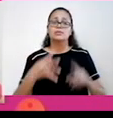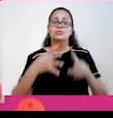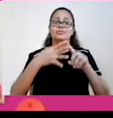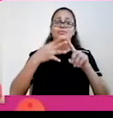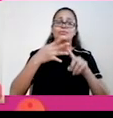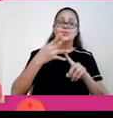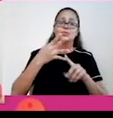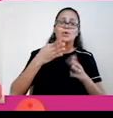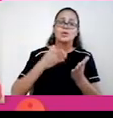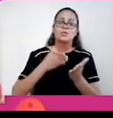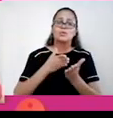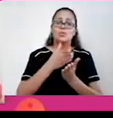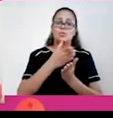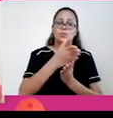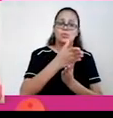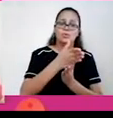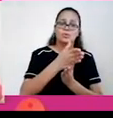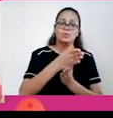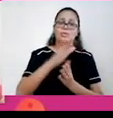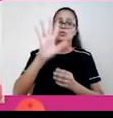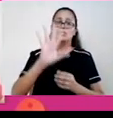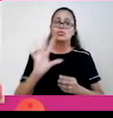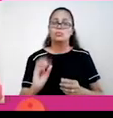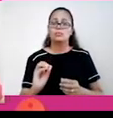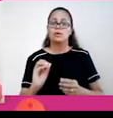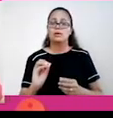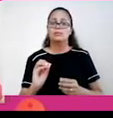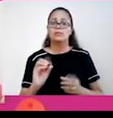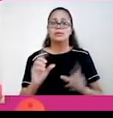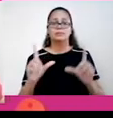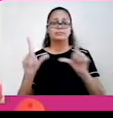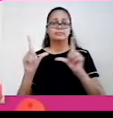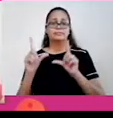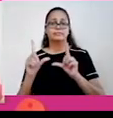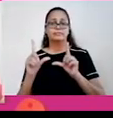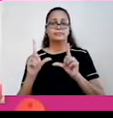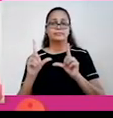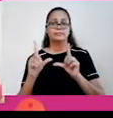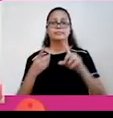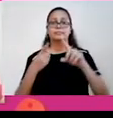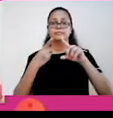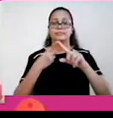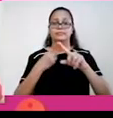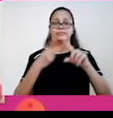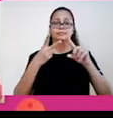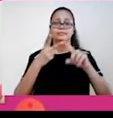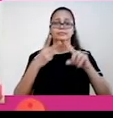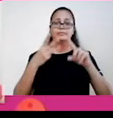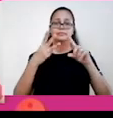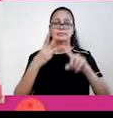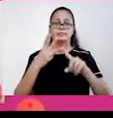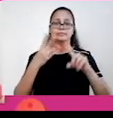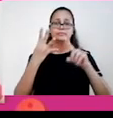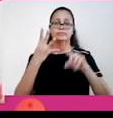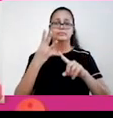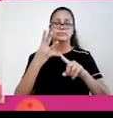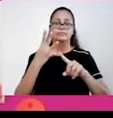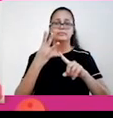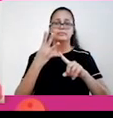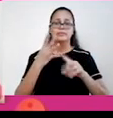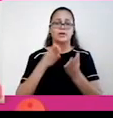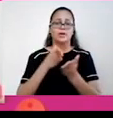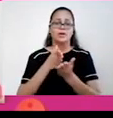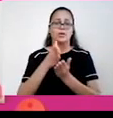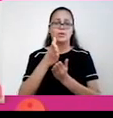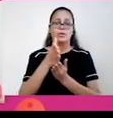rotas básicas que estão traçadas no mapa ao lado. Olha só, uma rota, essa é a segunda rota, a terceira e a